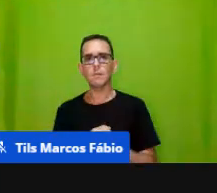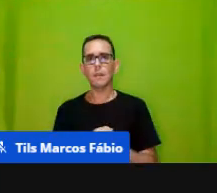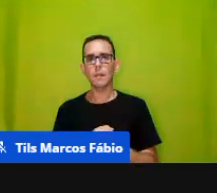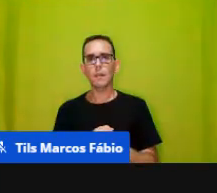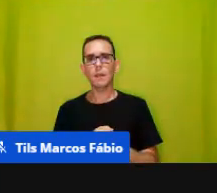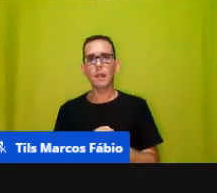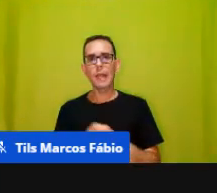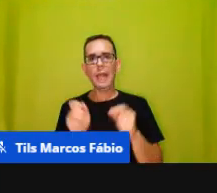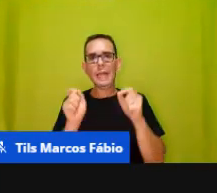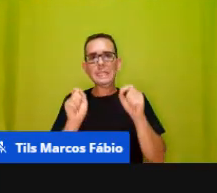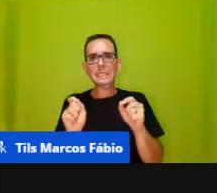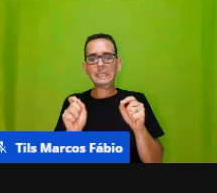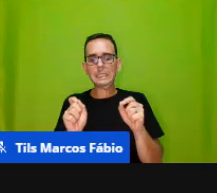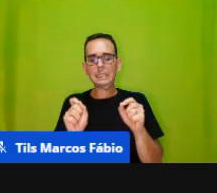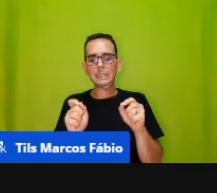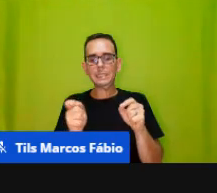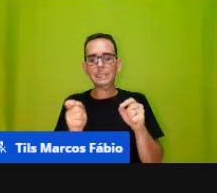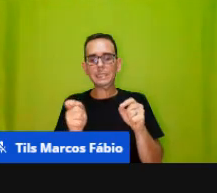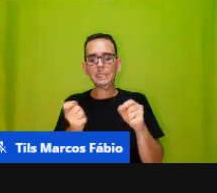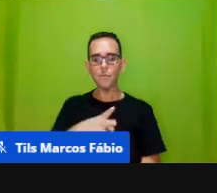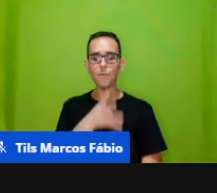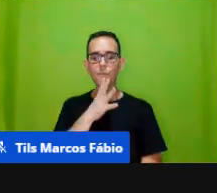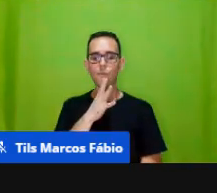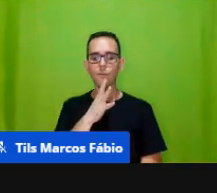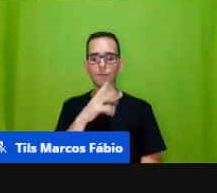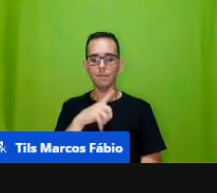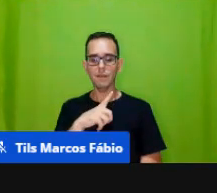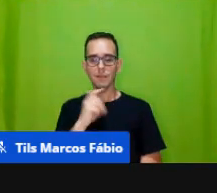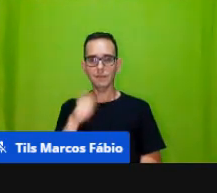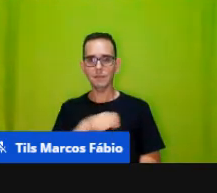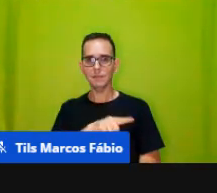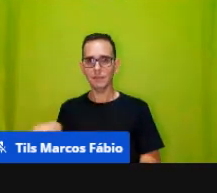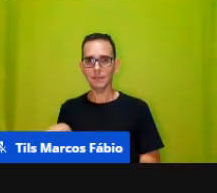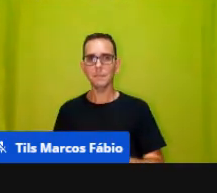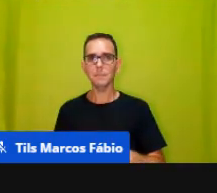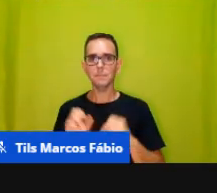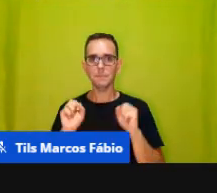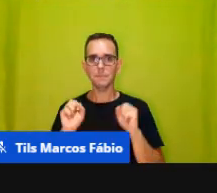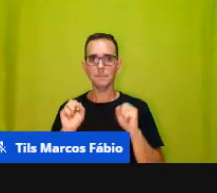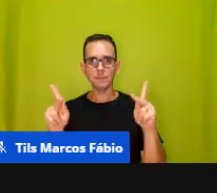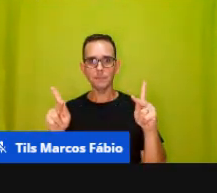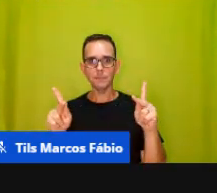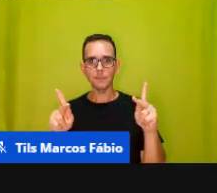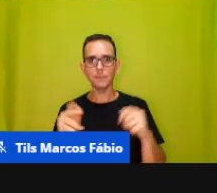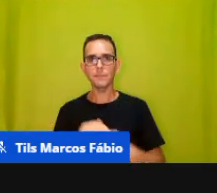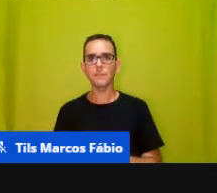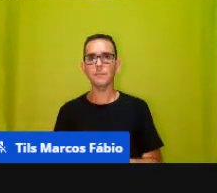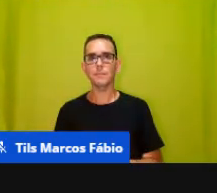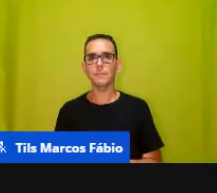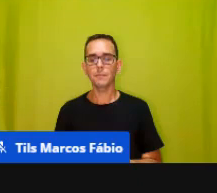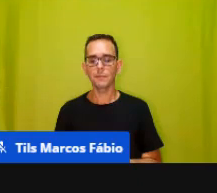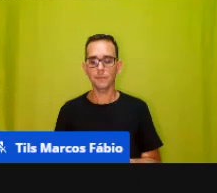sobre esses conhecimentos que ele está tendo com a turminha dele. Ok? Mais um pouquinho, por favor.